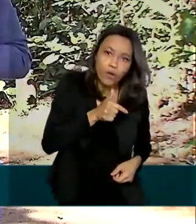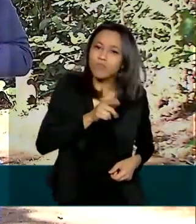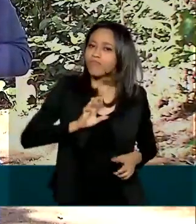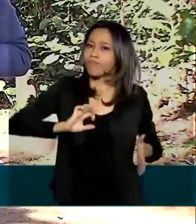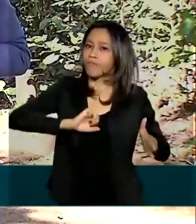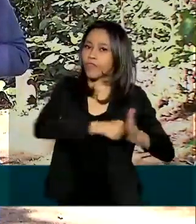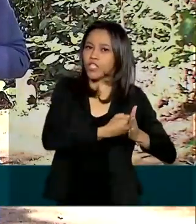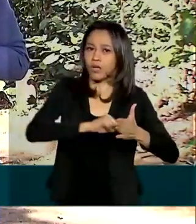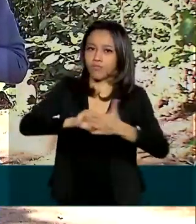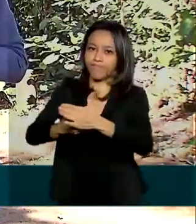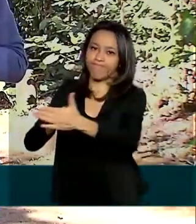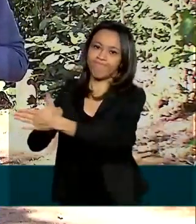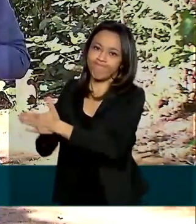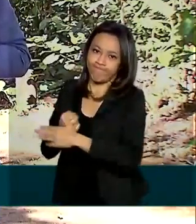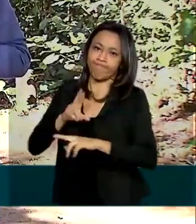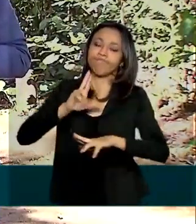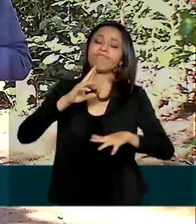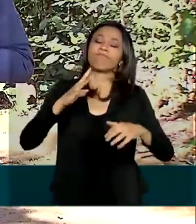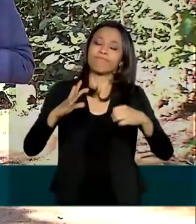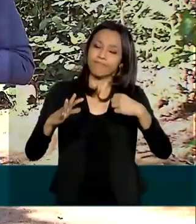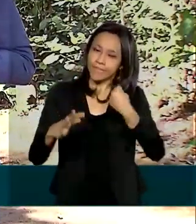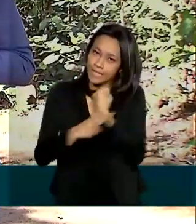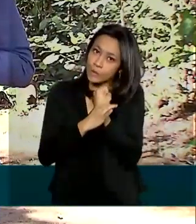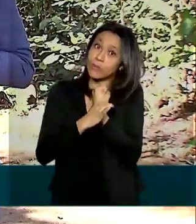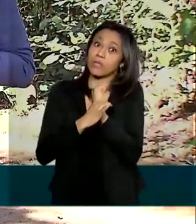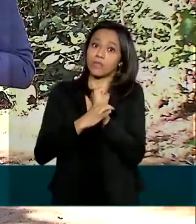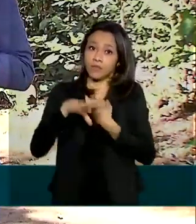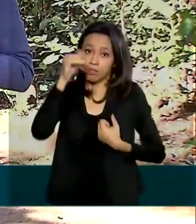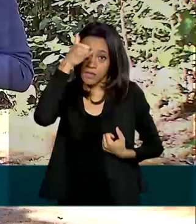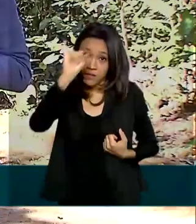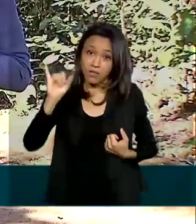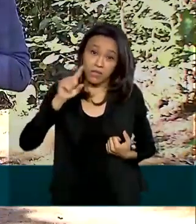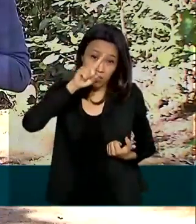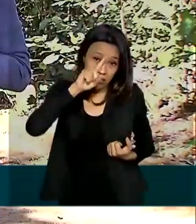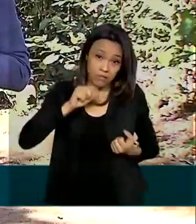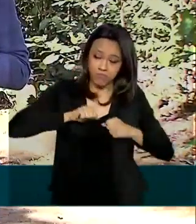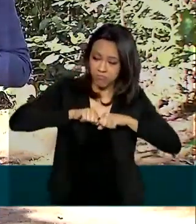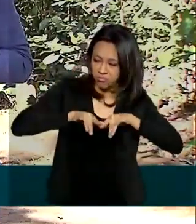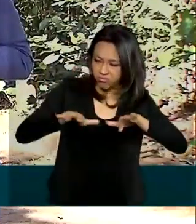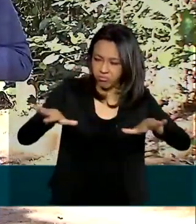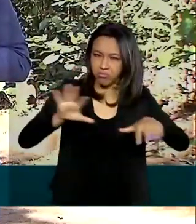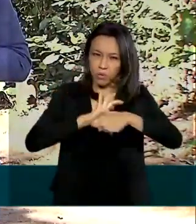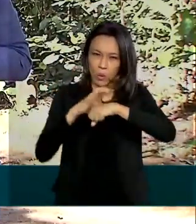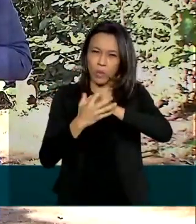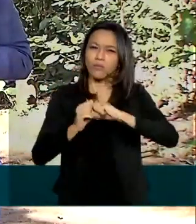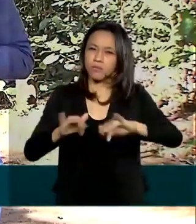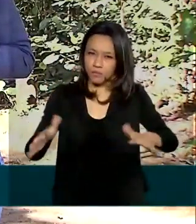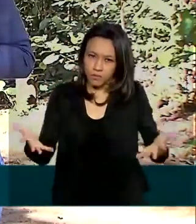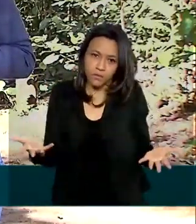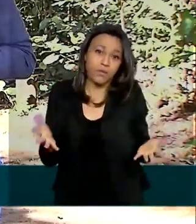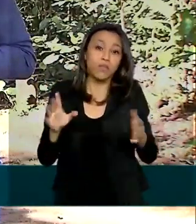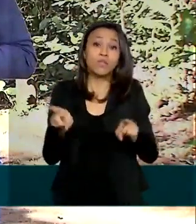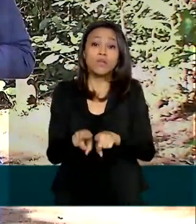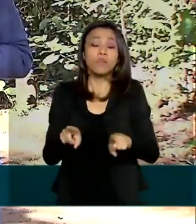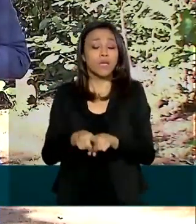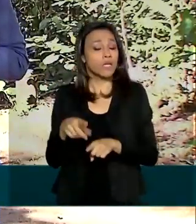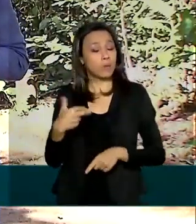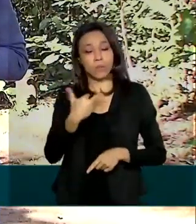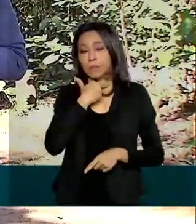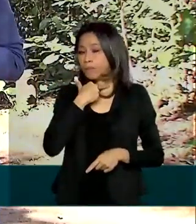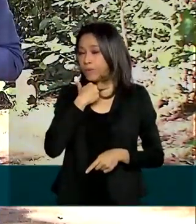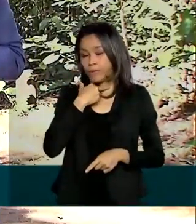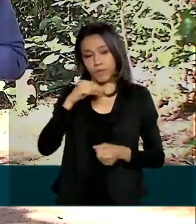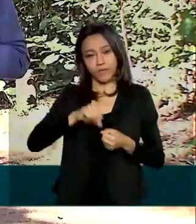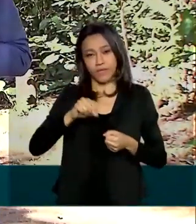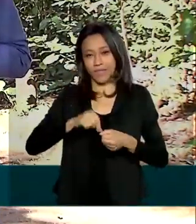fechados por uma medida de segurança, para evitar qualquer risco de contágio. Também não é permitido fazer